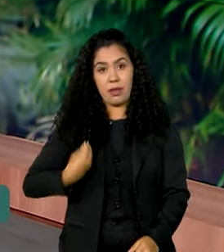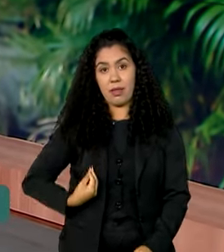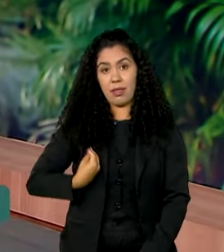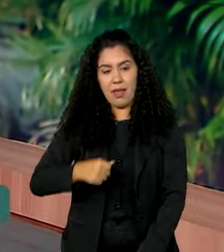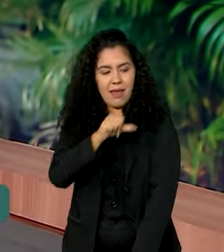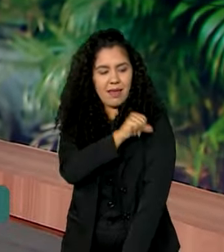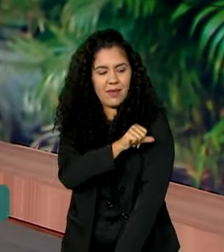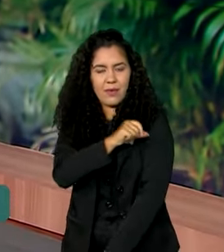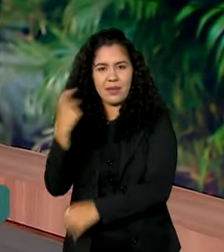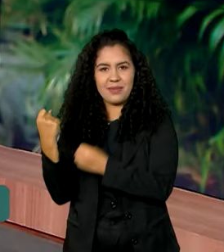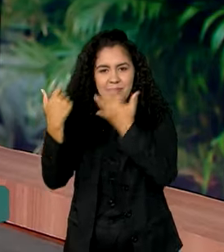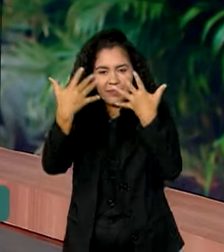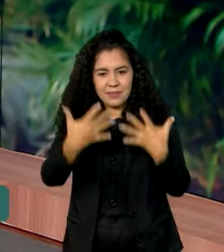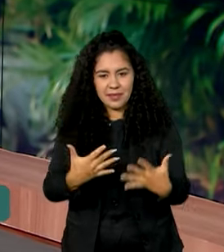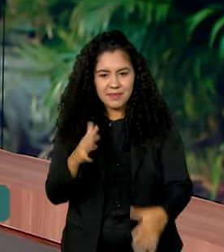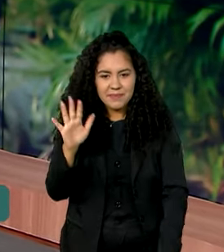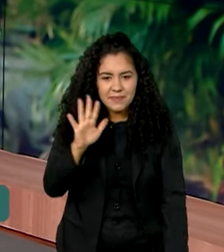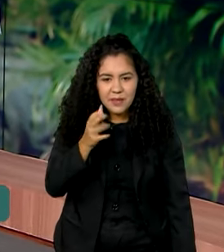Janeiro. Bom dia, Claudinha.